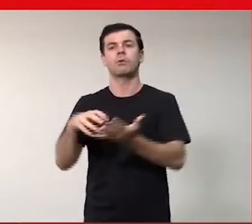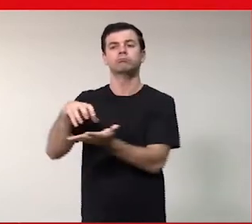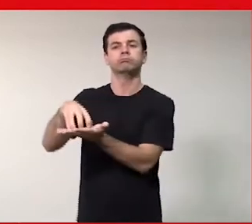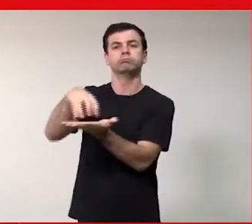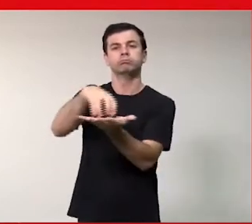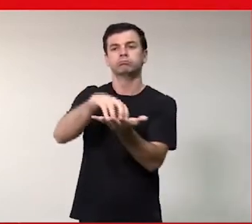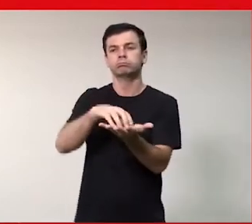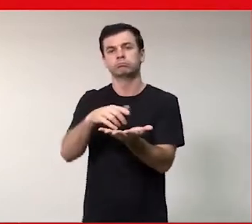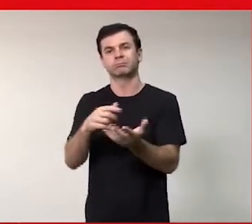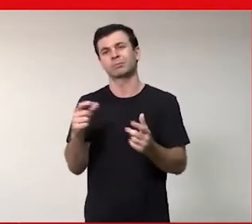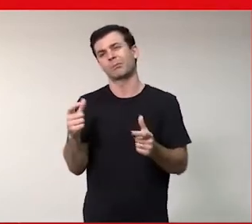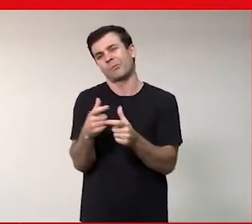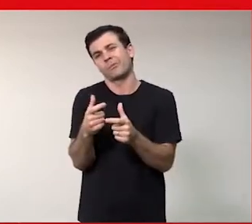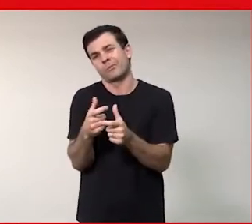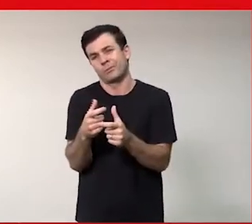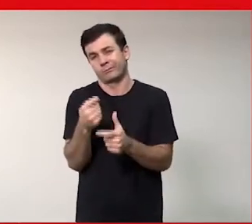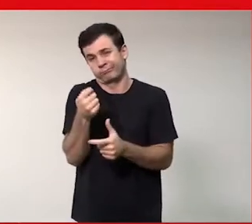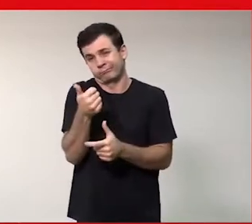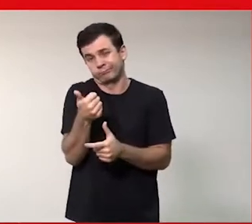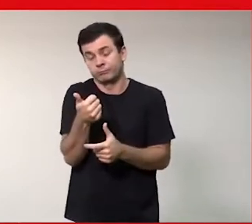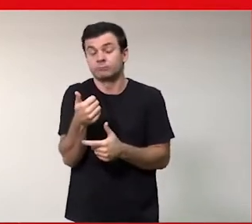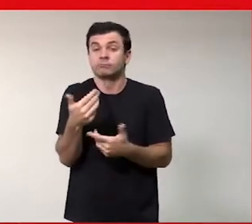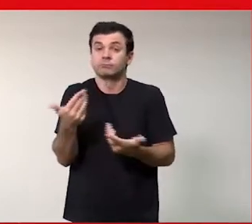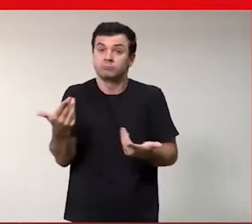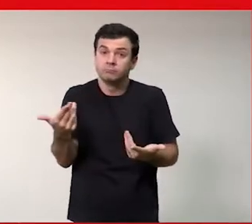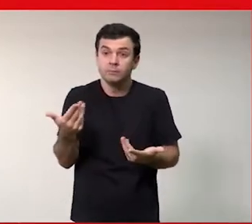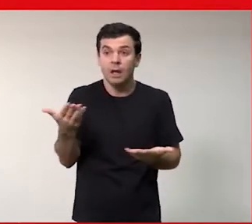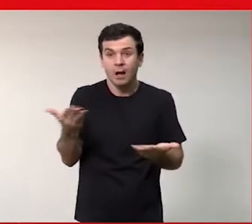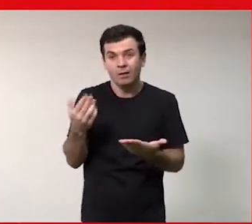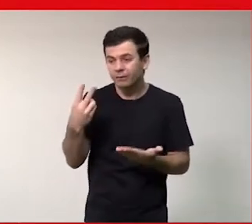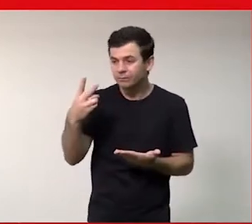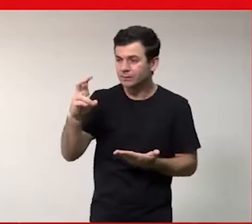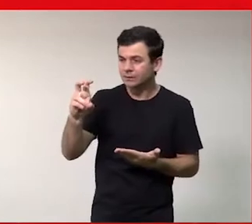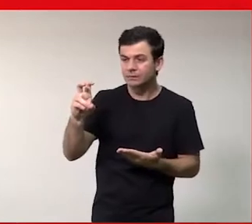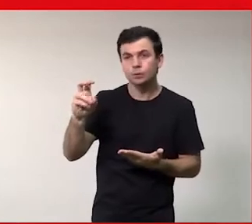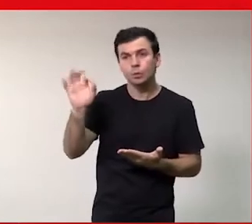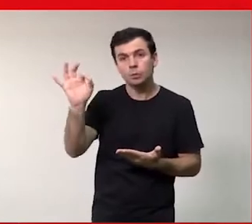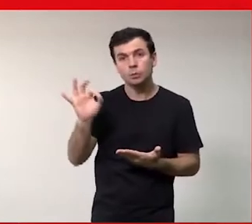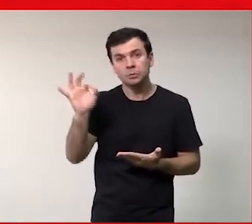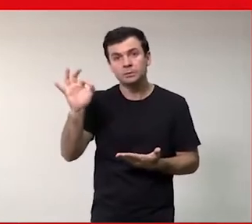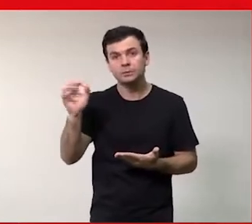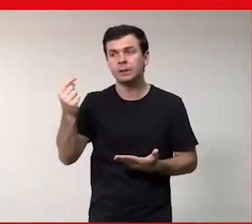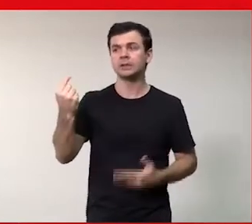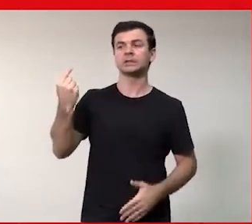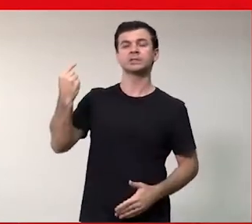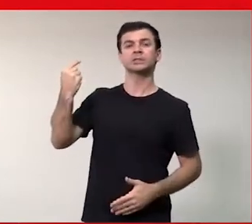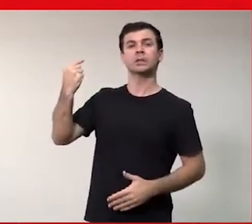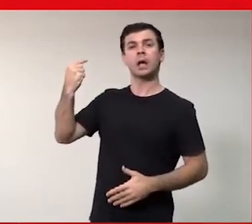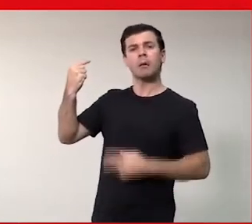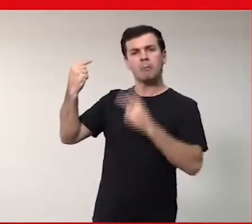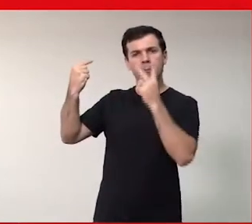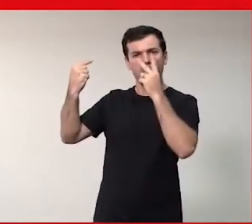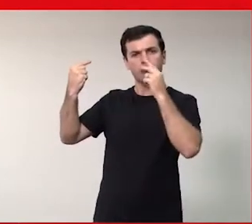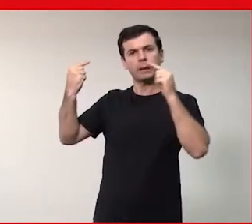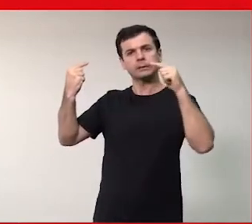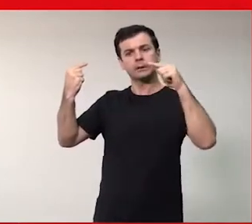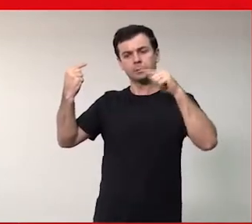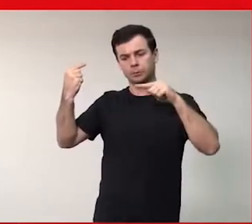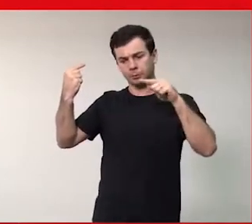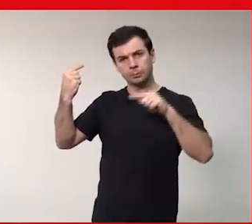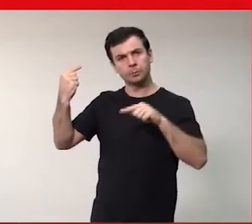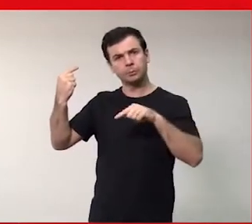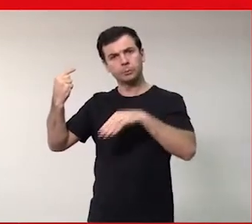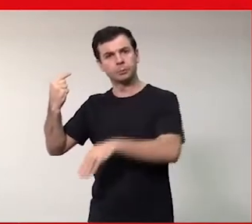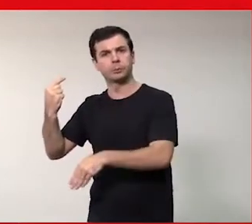mercado. E esse número, pelo que nós vimos historicamente, ele aparente está caindo no decorrer dos anos.